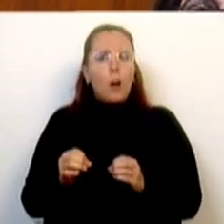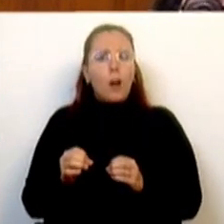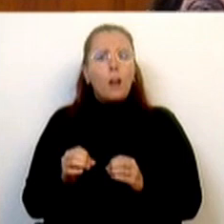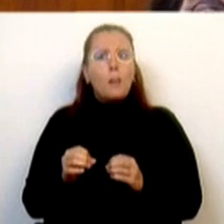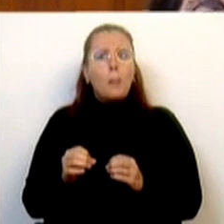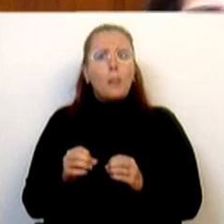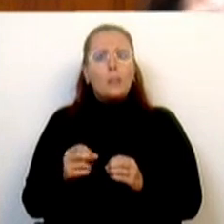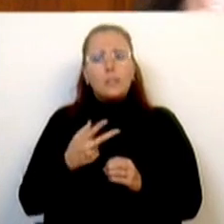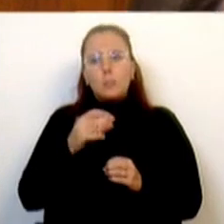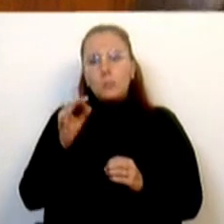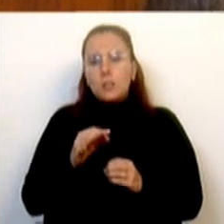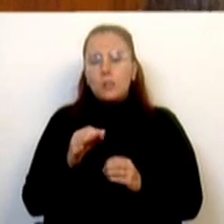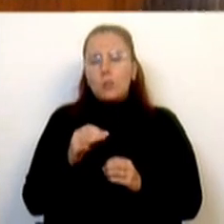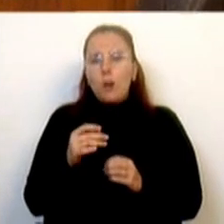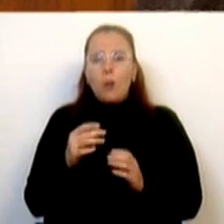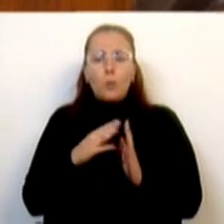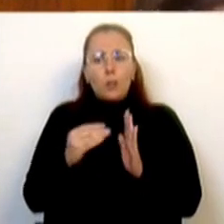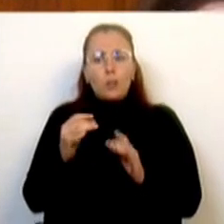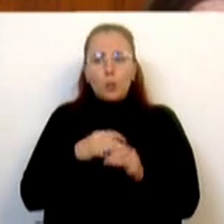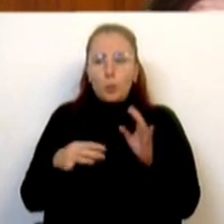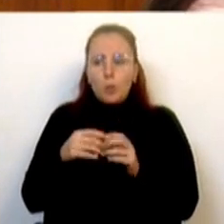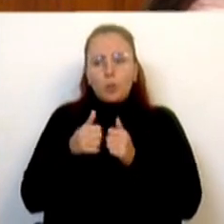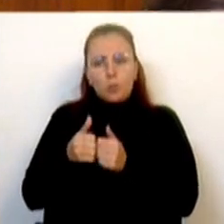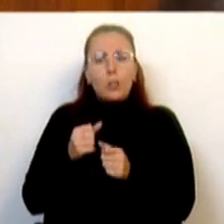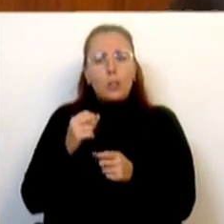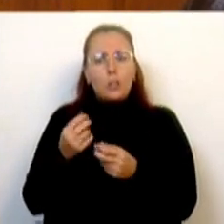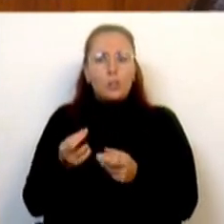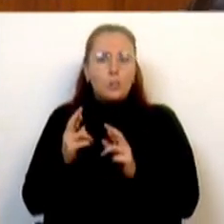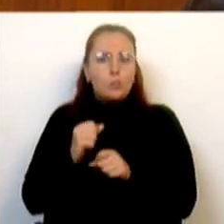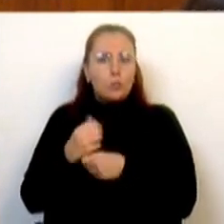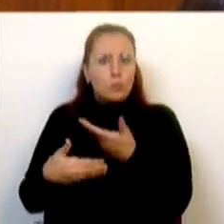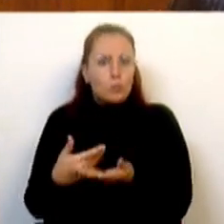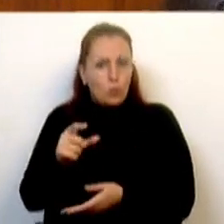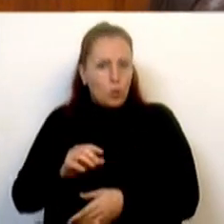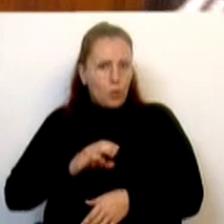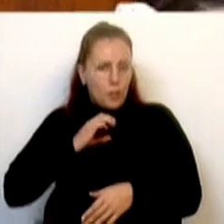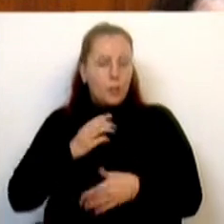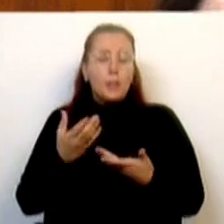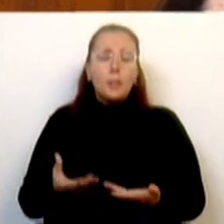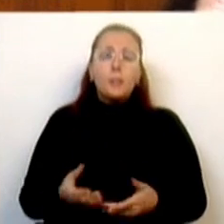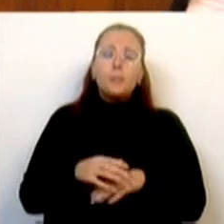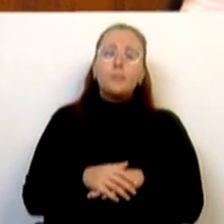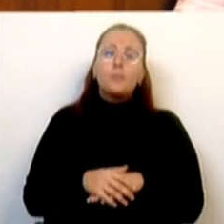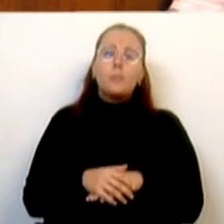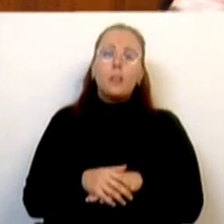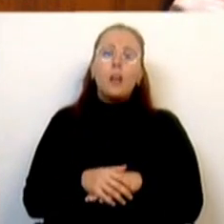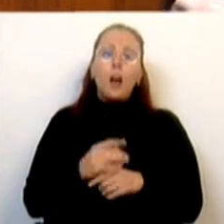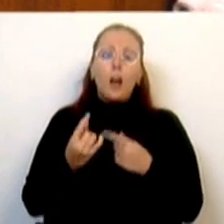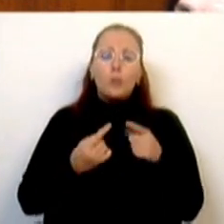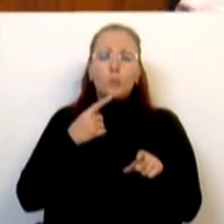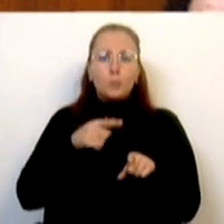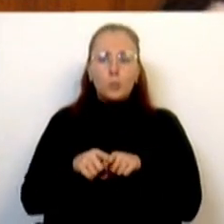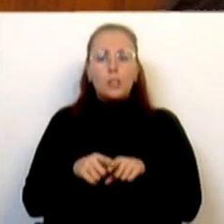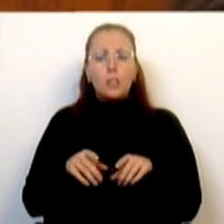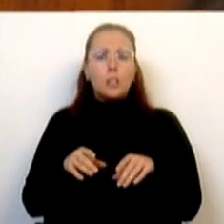plena ao ideal europeu e avanços. E entre esses avanços conta-se, por exemplo, em algumas políticas